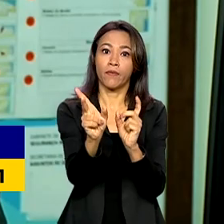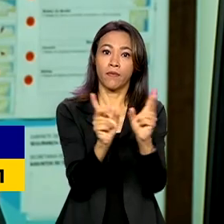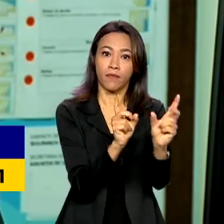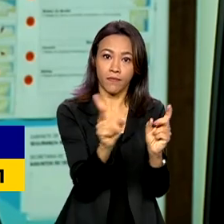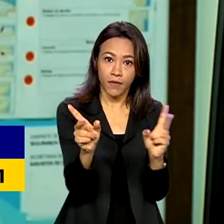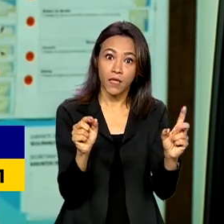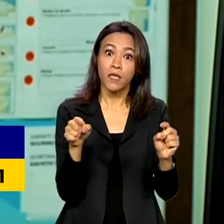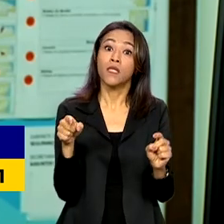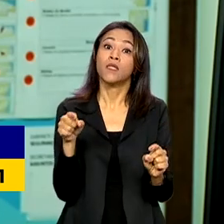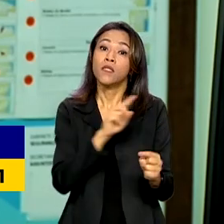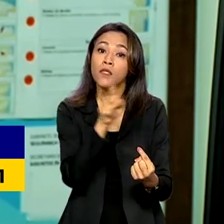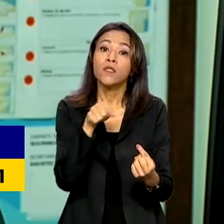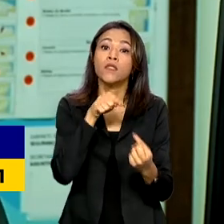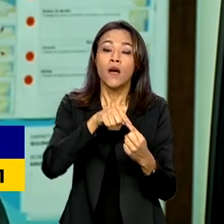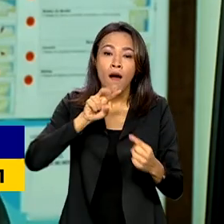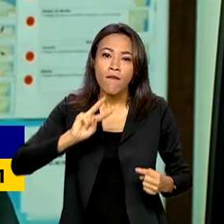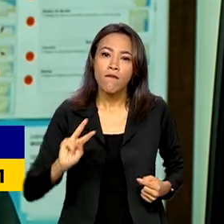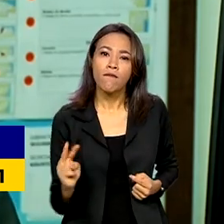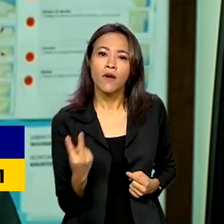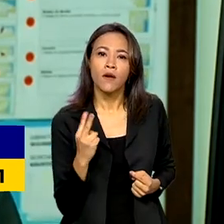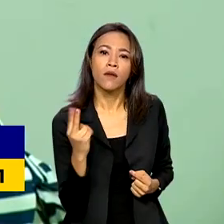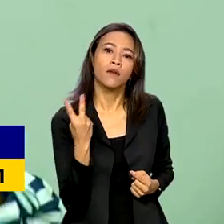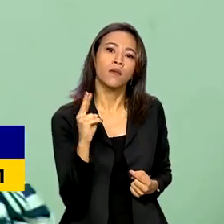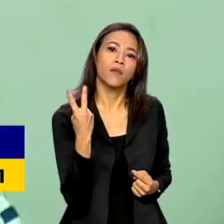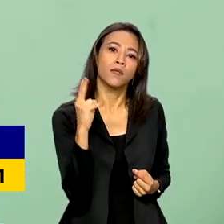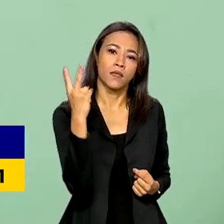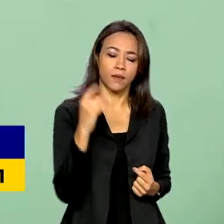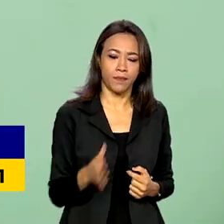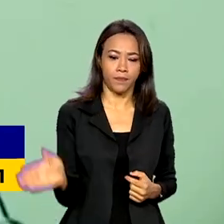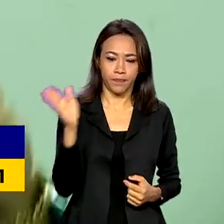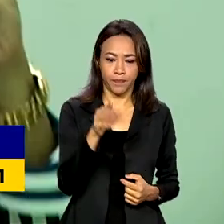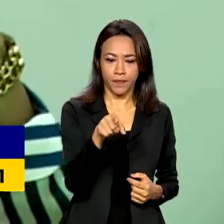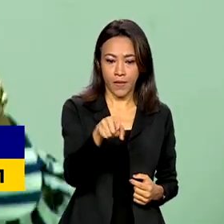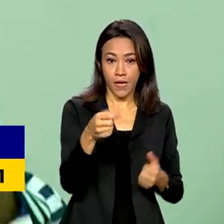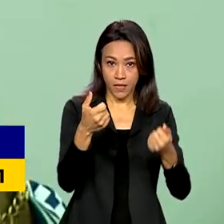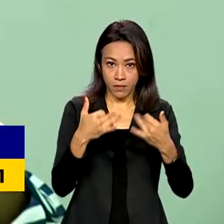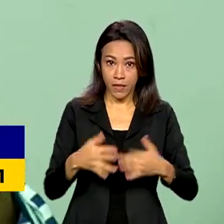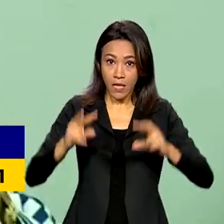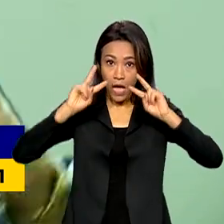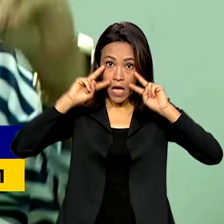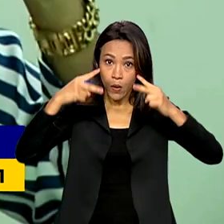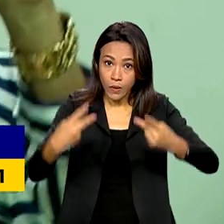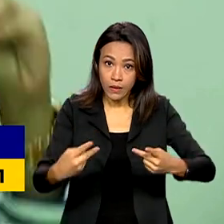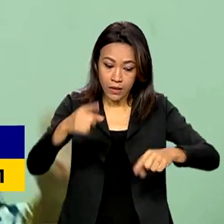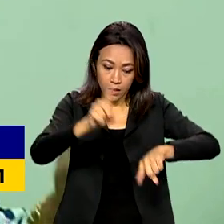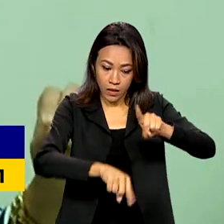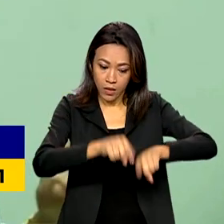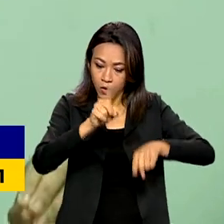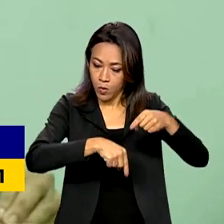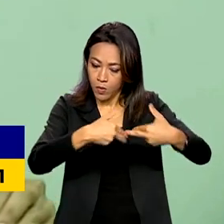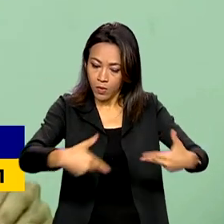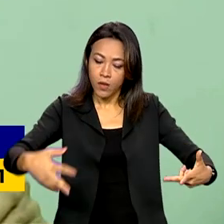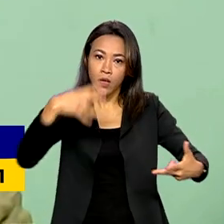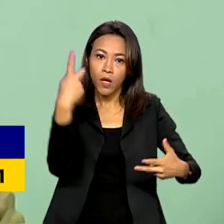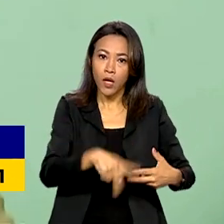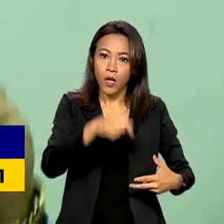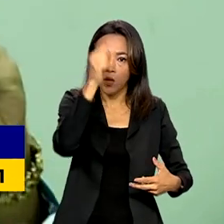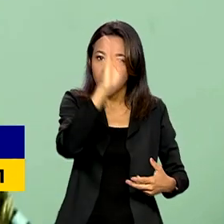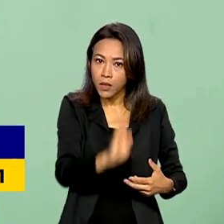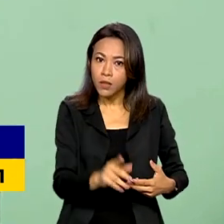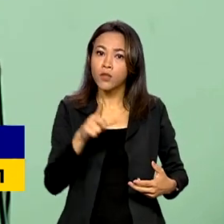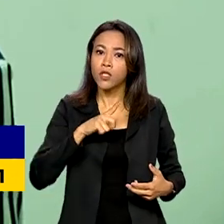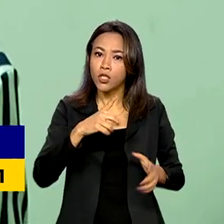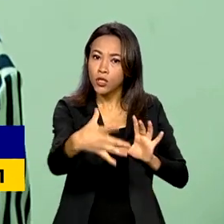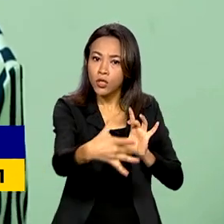valorizar o nosso principal ativo. Reconhecer que o produto brasileiro já vinha sendo feito num programa, num